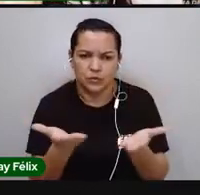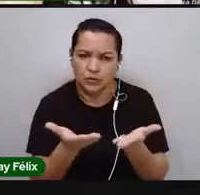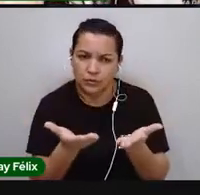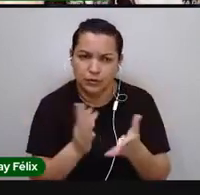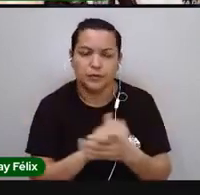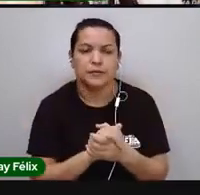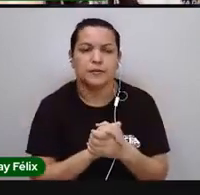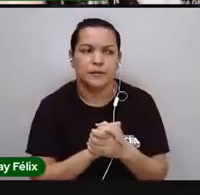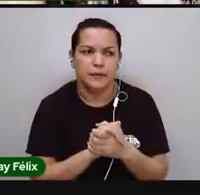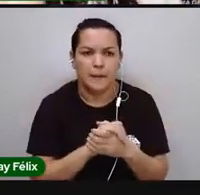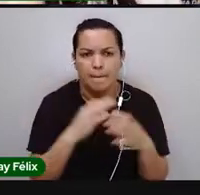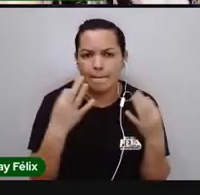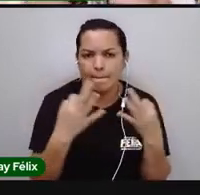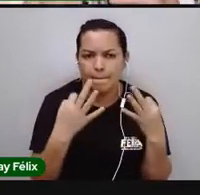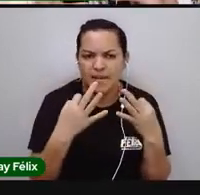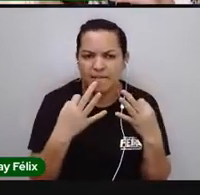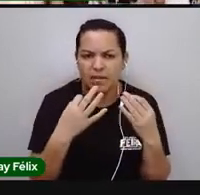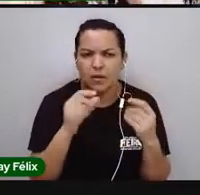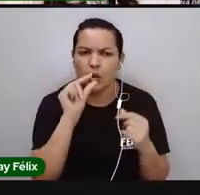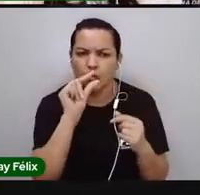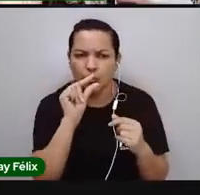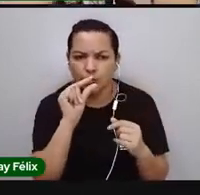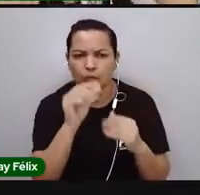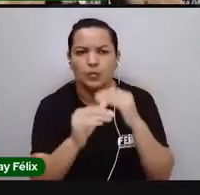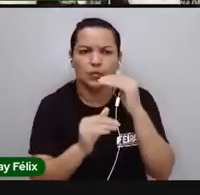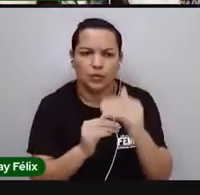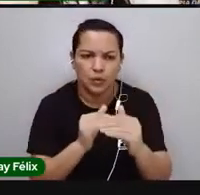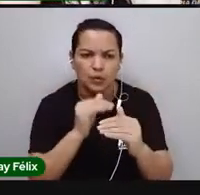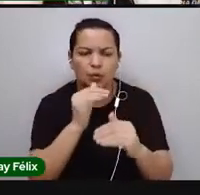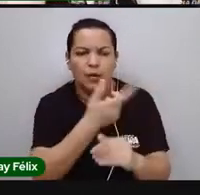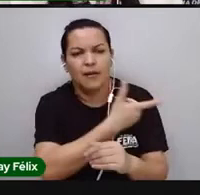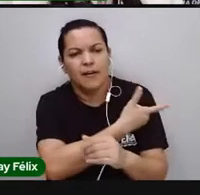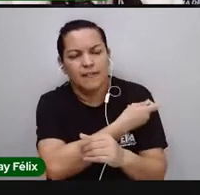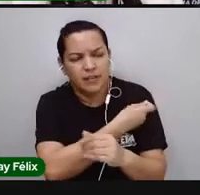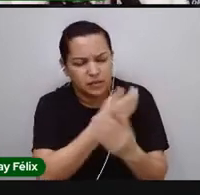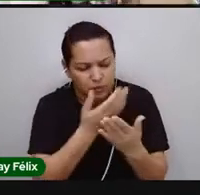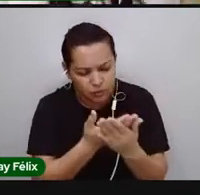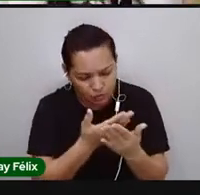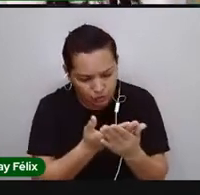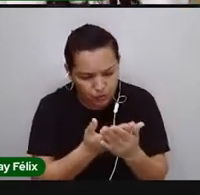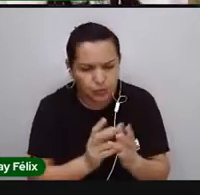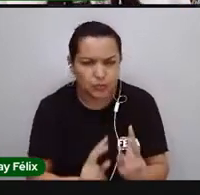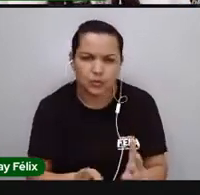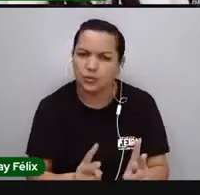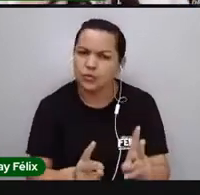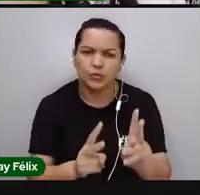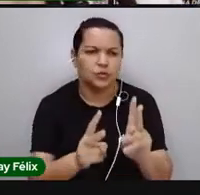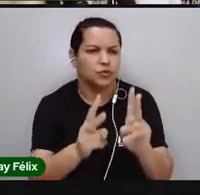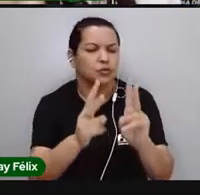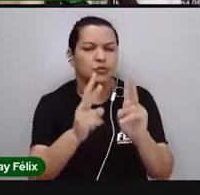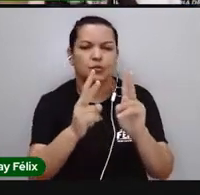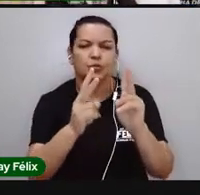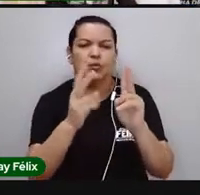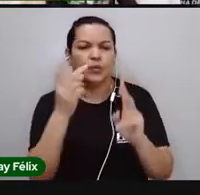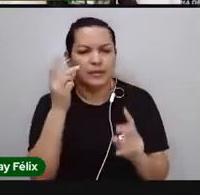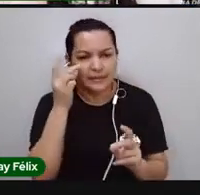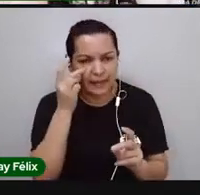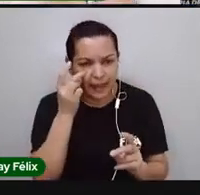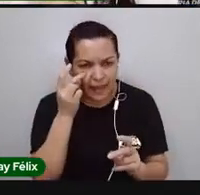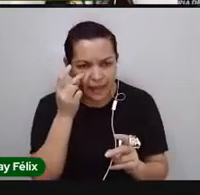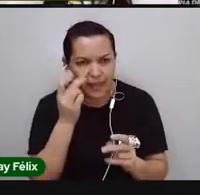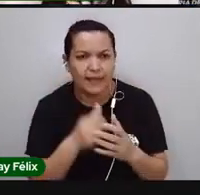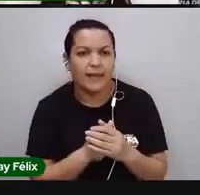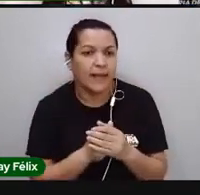aperfeiçoando essas vacinas, até hoje a gente está estudando sobre essas vacinas, tanto testes clínicos, quanto